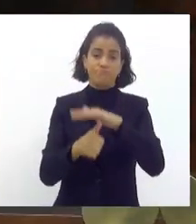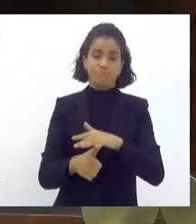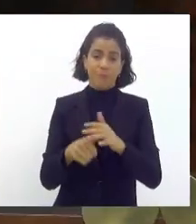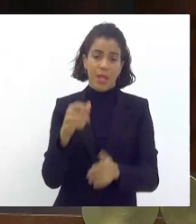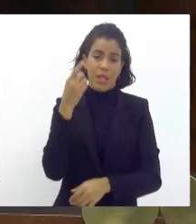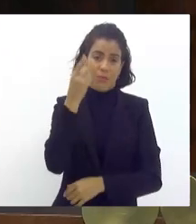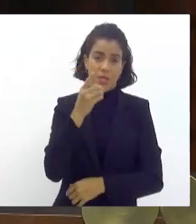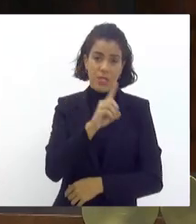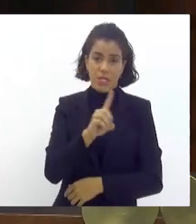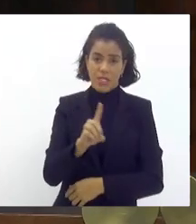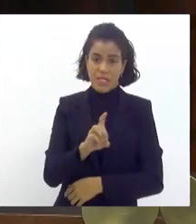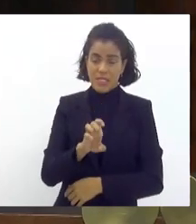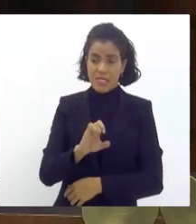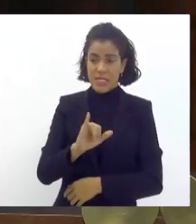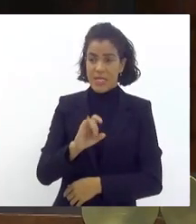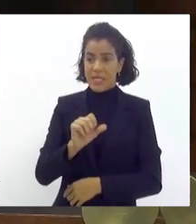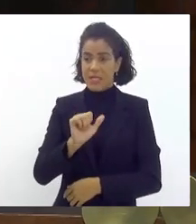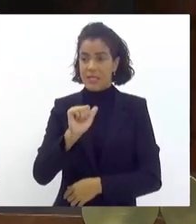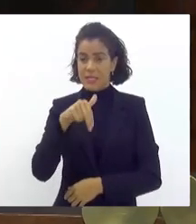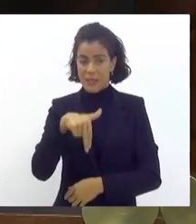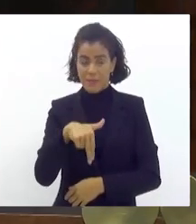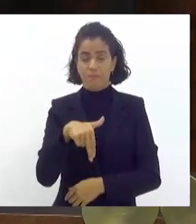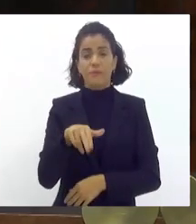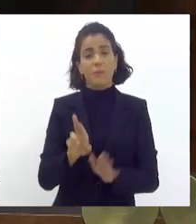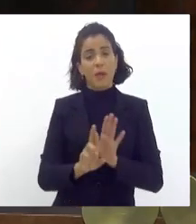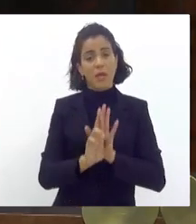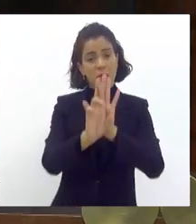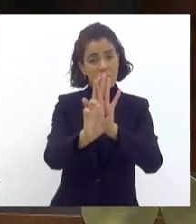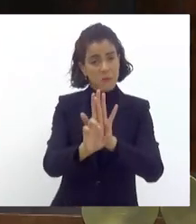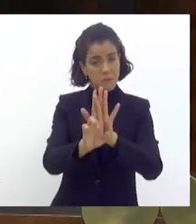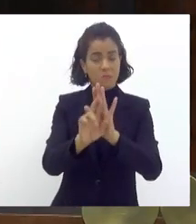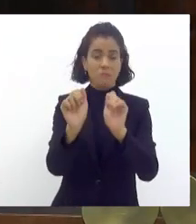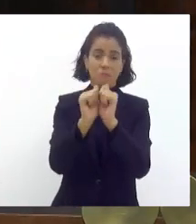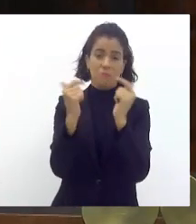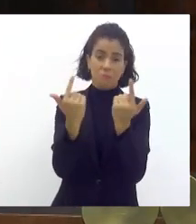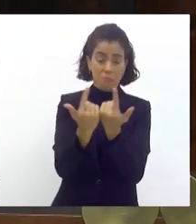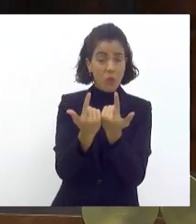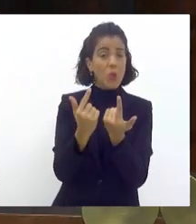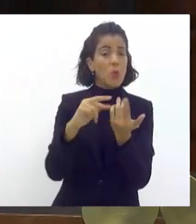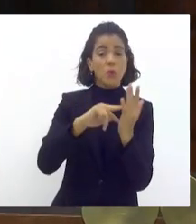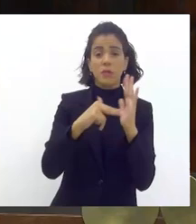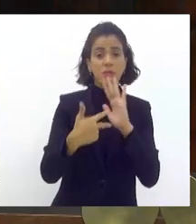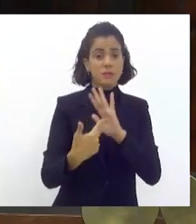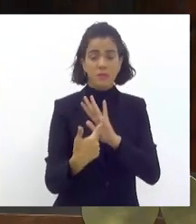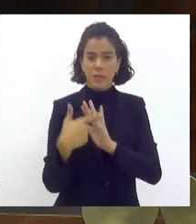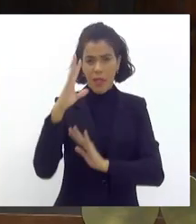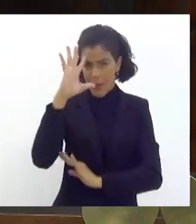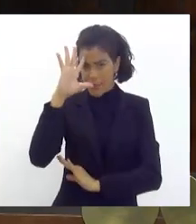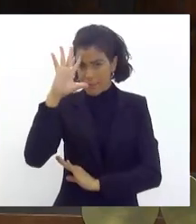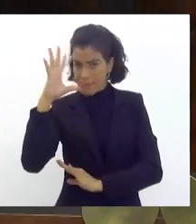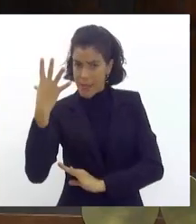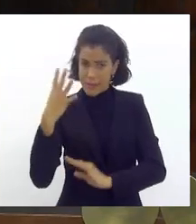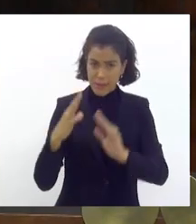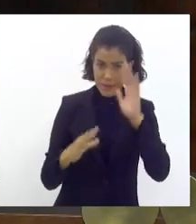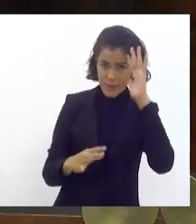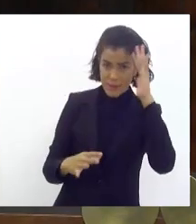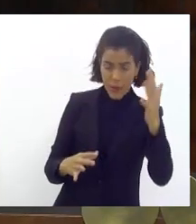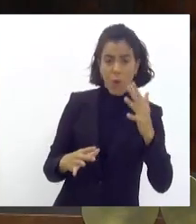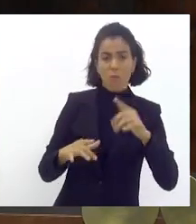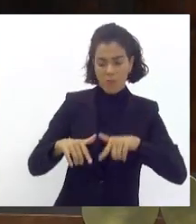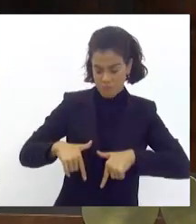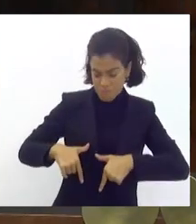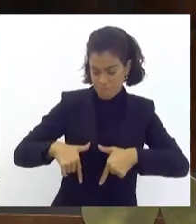Então, uma ampla representação na Assembleia Legislativa, o que faz com que as decisões aqui se tornem